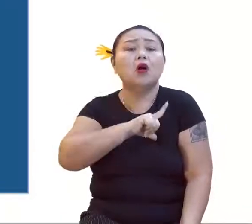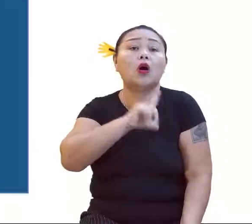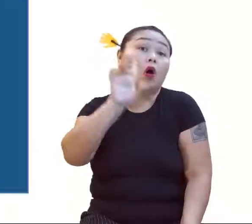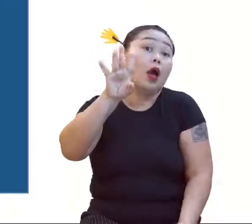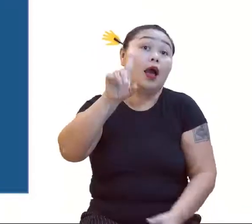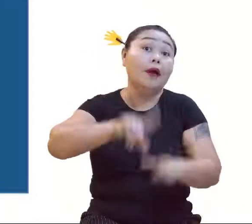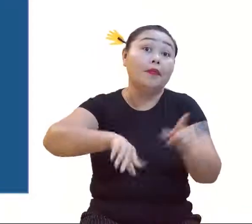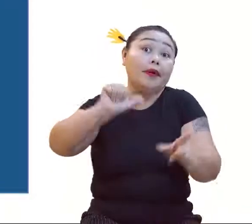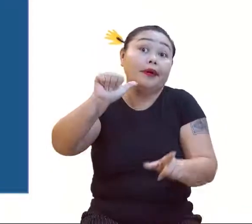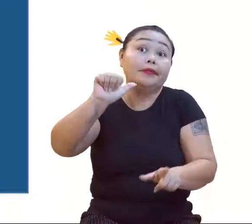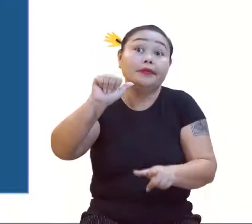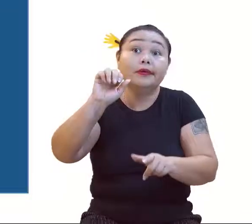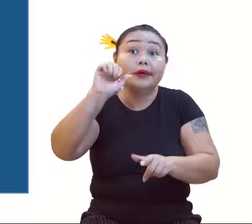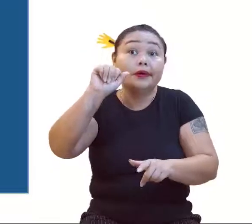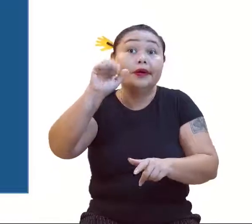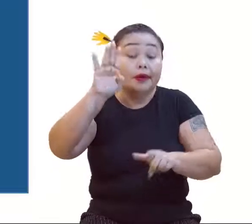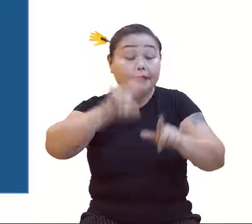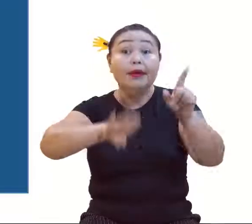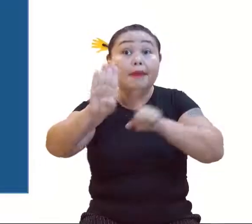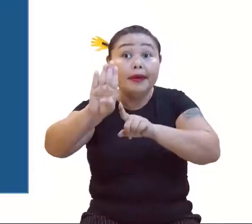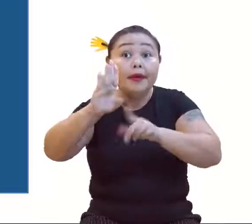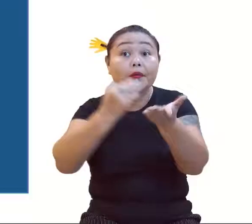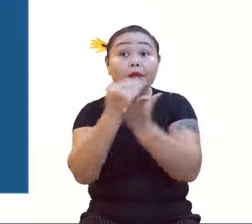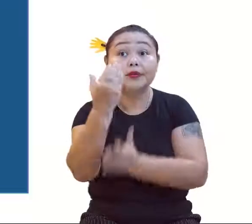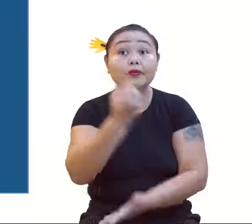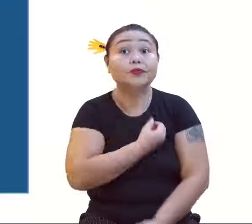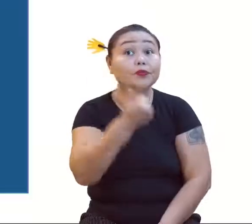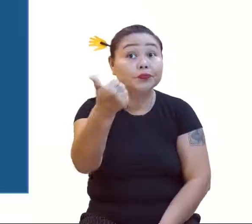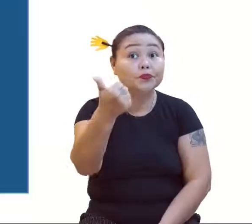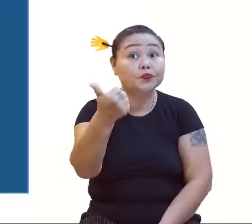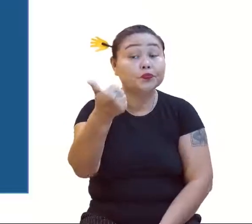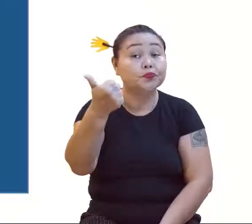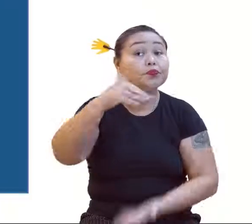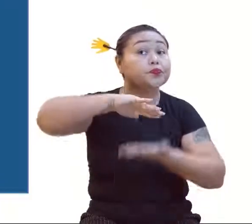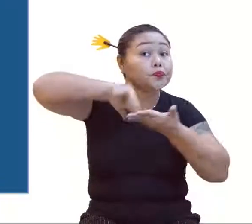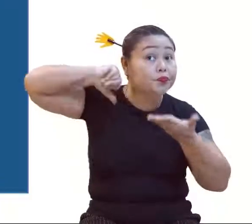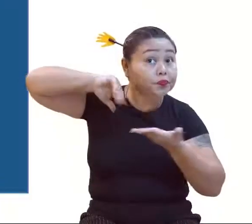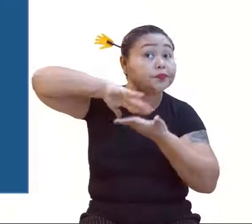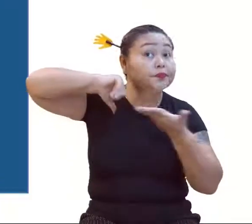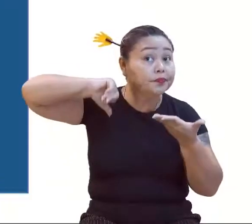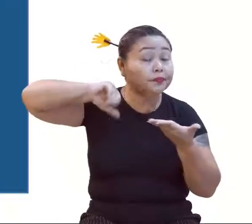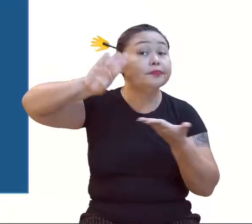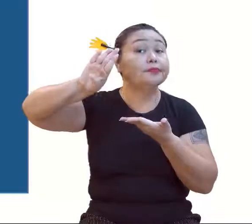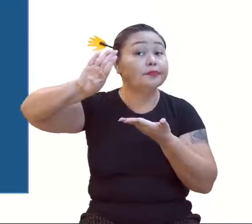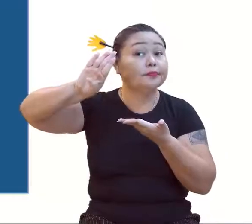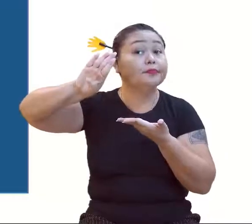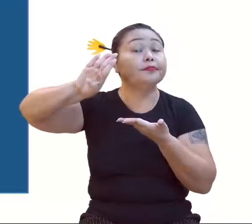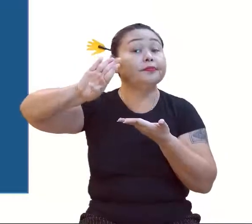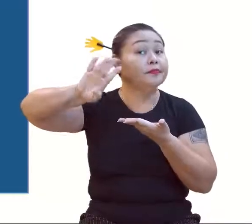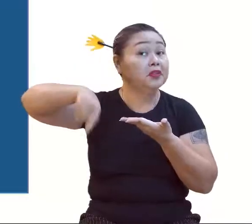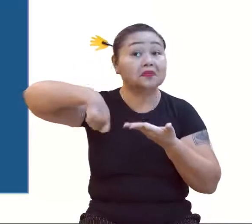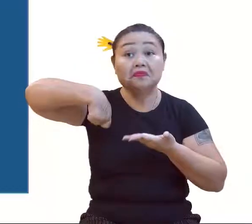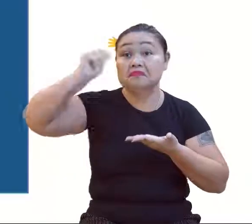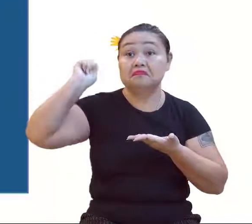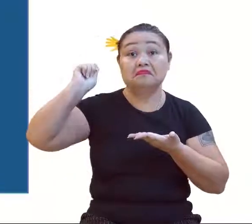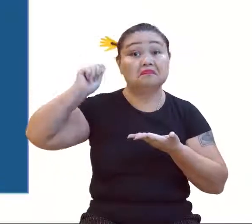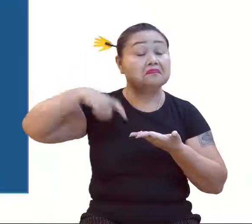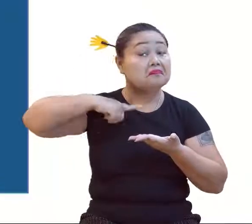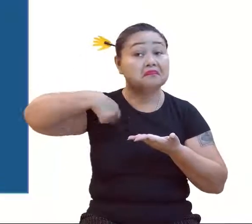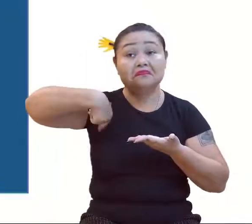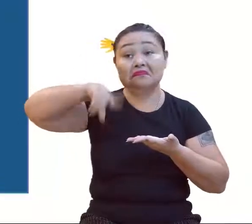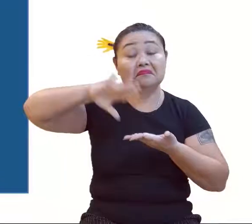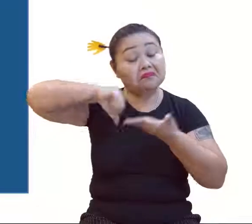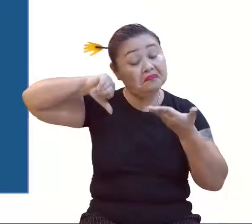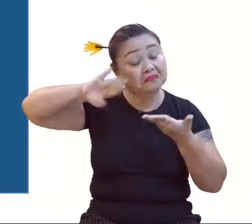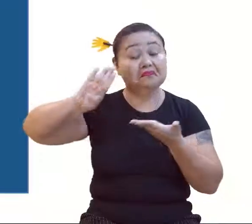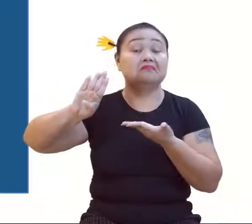né? 1 não é par. 1 não é par. Então, já corta a letra B? Mas eu quero, corta. É aquela absurda? Impossível, aquela absurda, né? Então, já tira